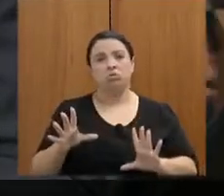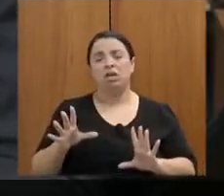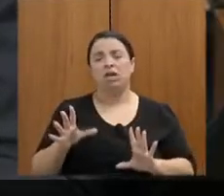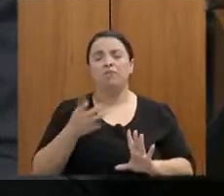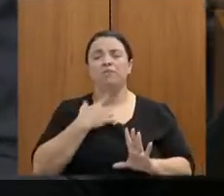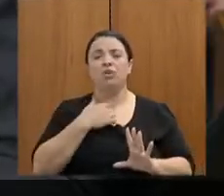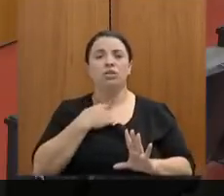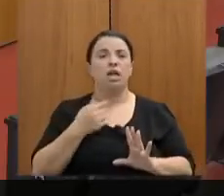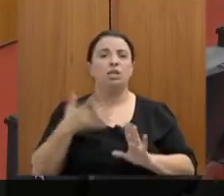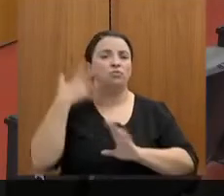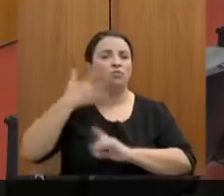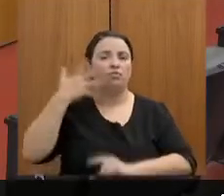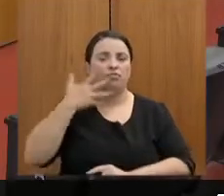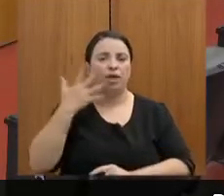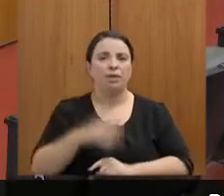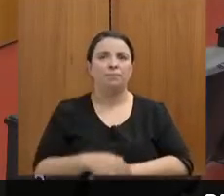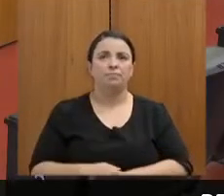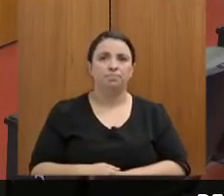atenha apenas os três minutos.